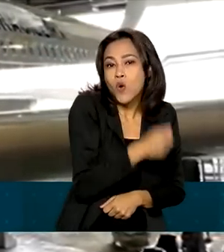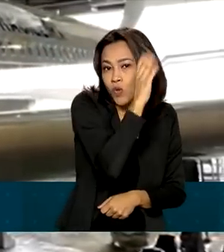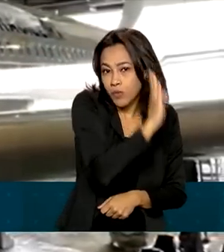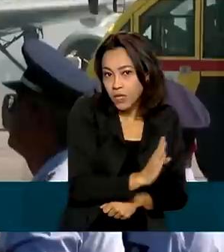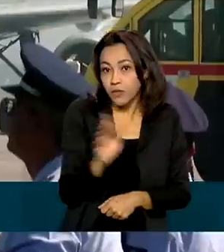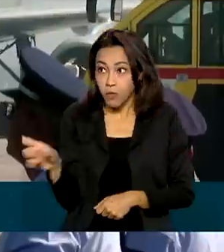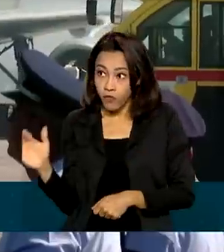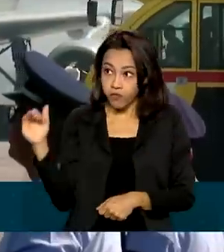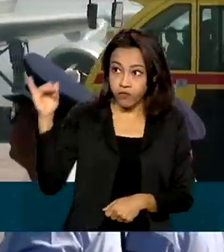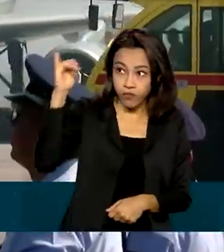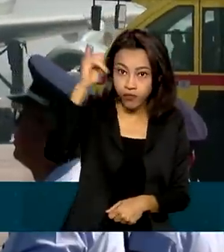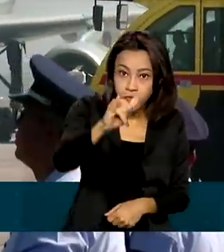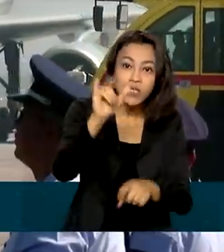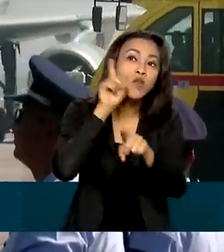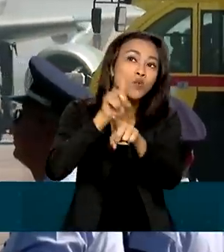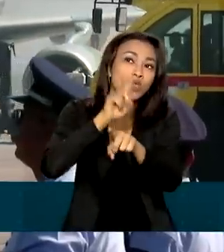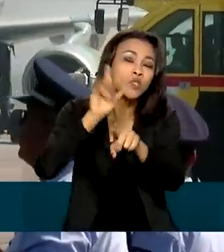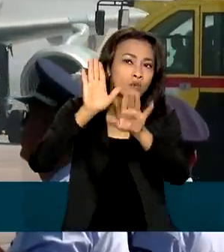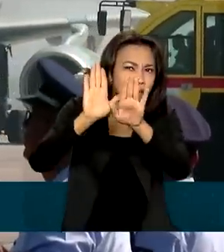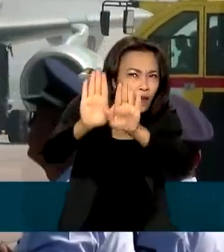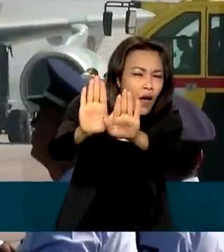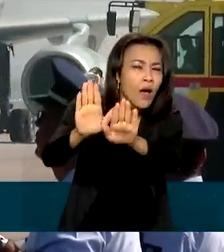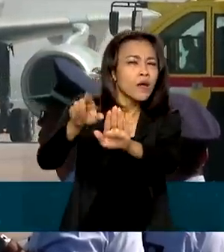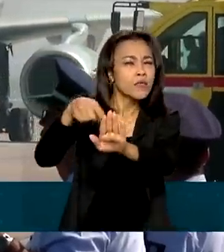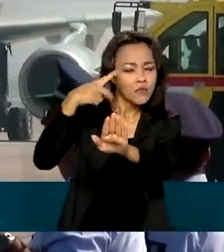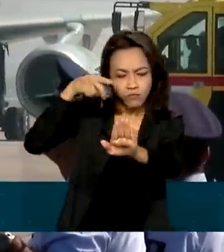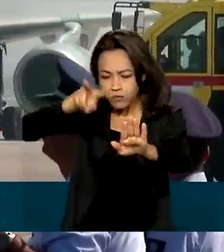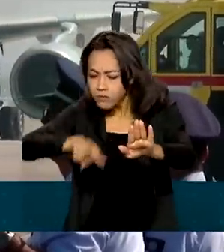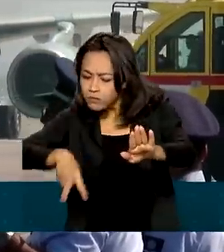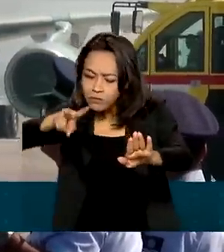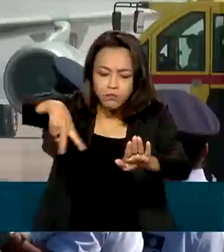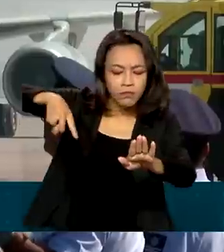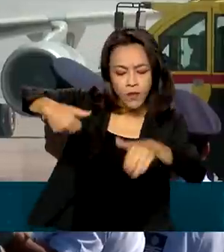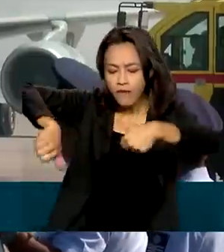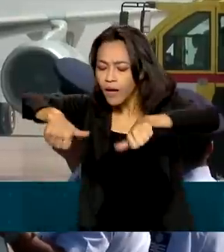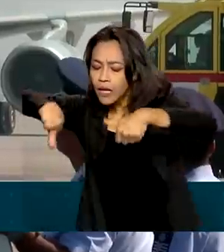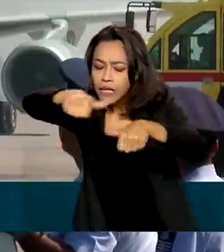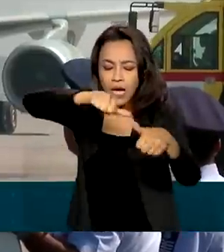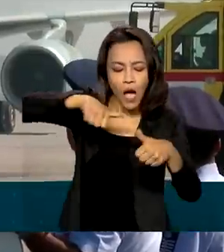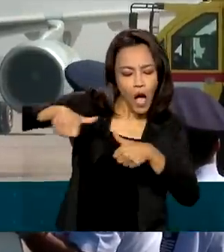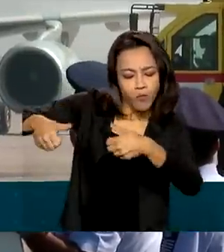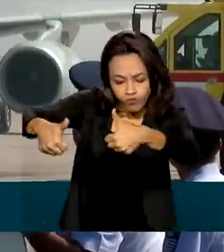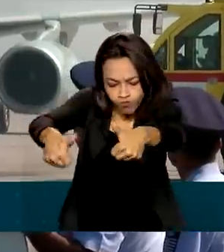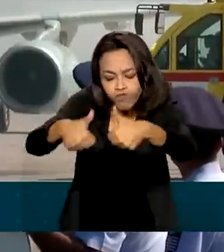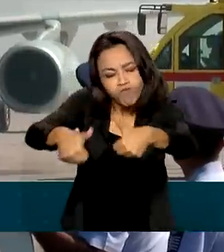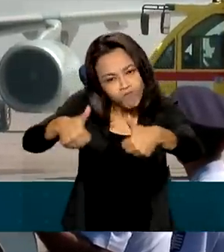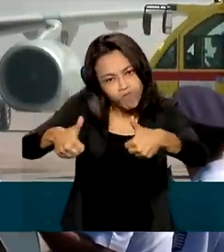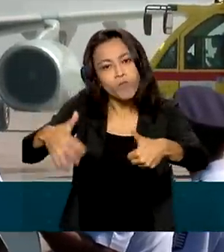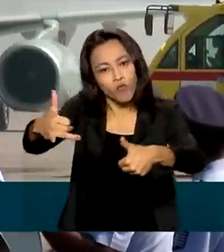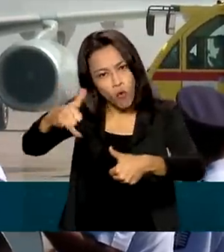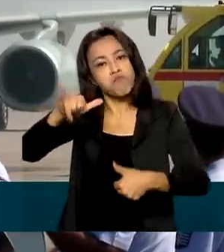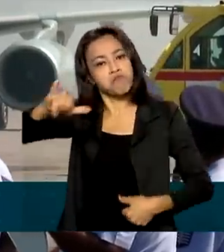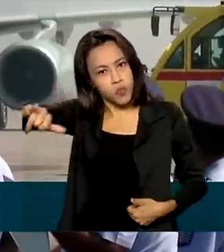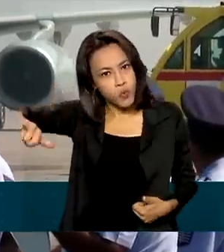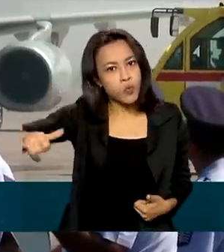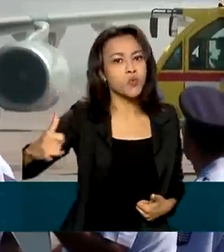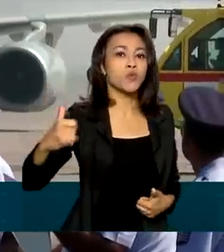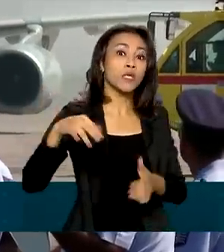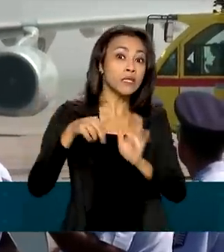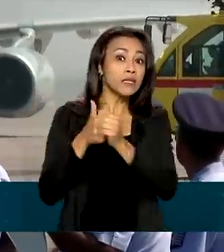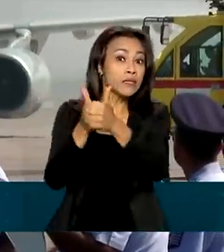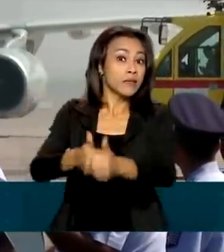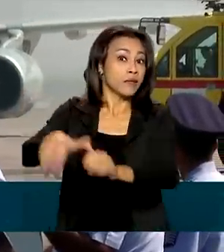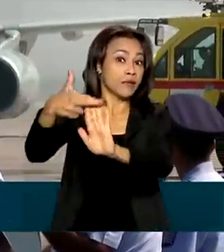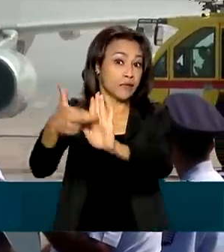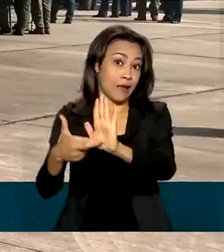Unidos. Lá, o avião passou por uma série de inspeções para testar a condição de voo e o atendimento aos requisitos